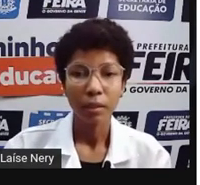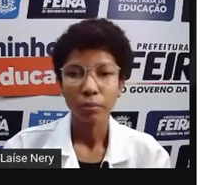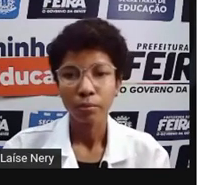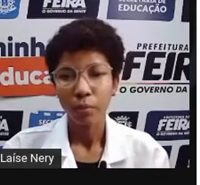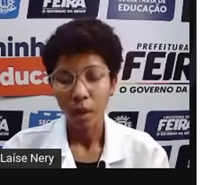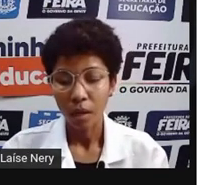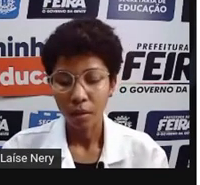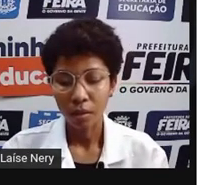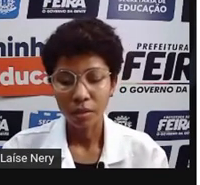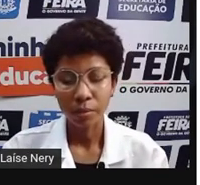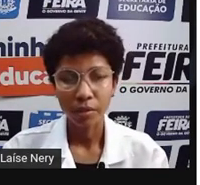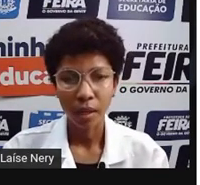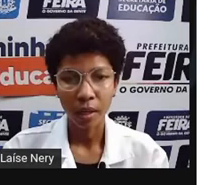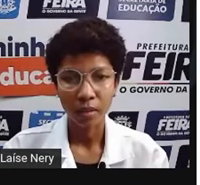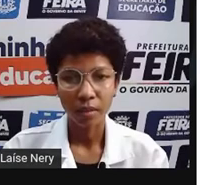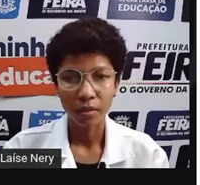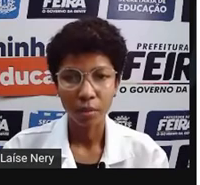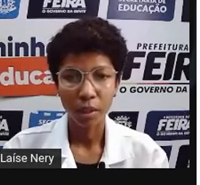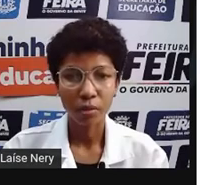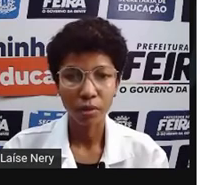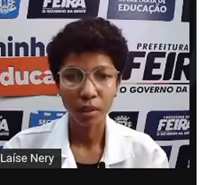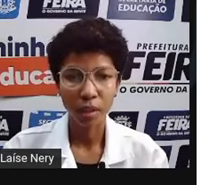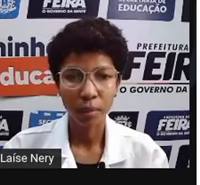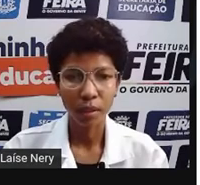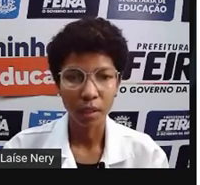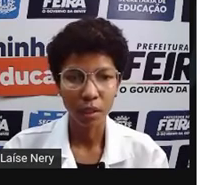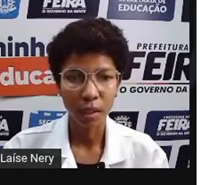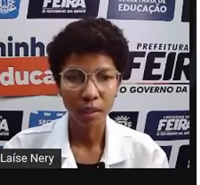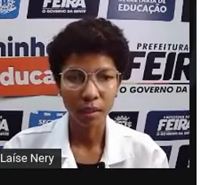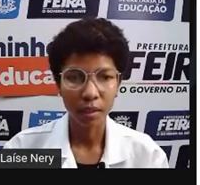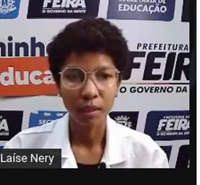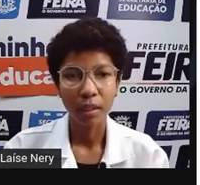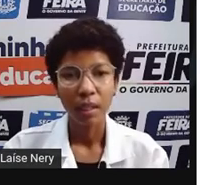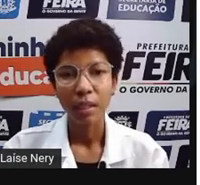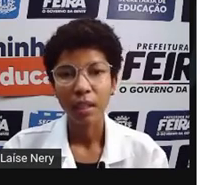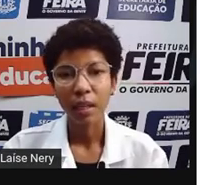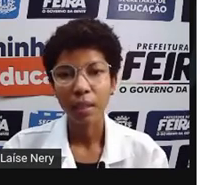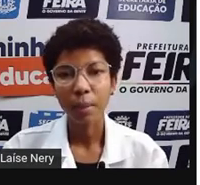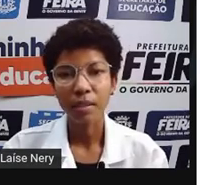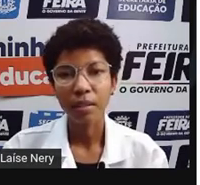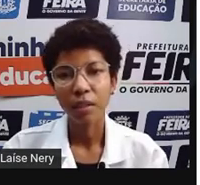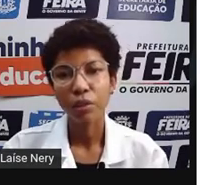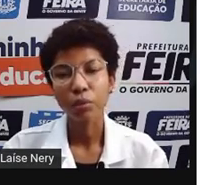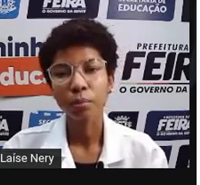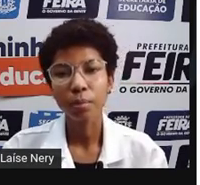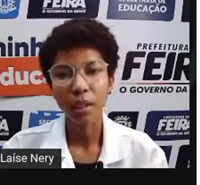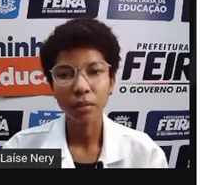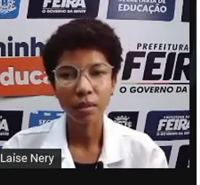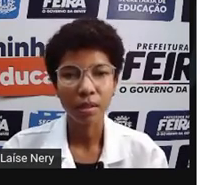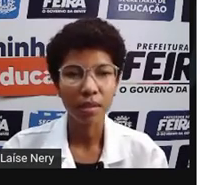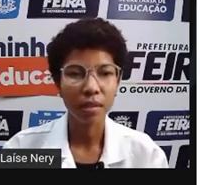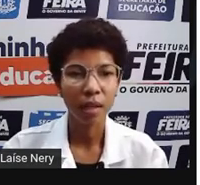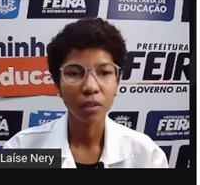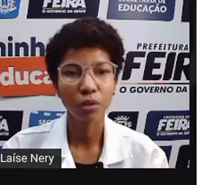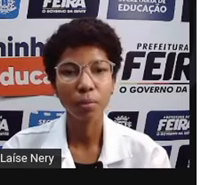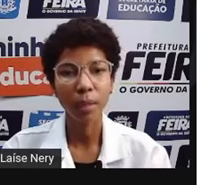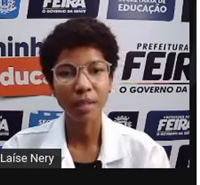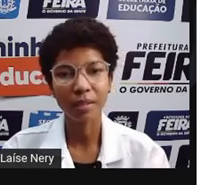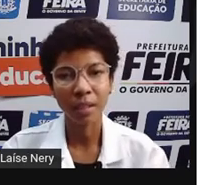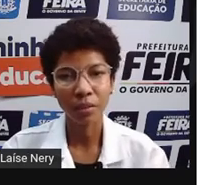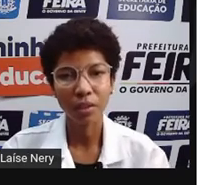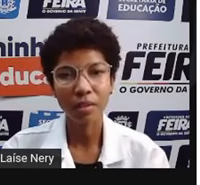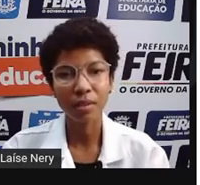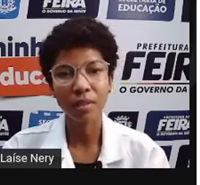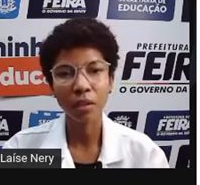Então, agora nós vamos falar sobre a sustentabilidade elétrica, que é a capacidade de cumprir com as necessidades do